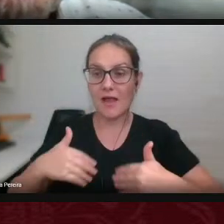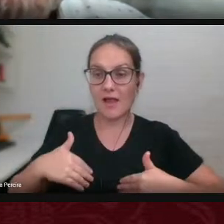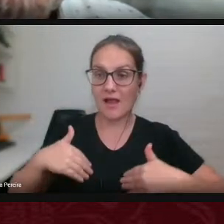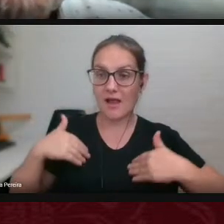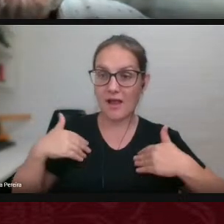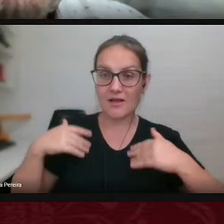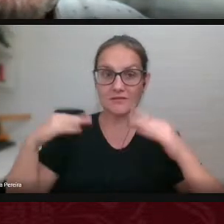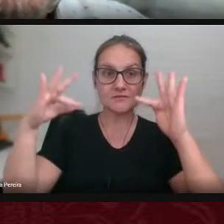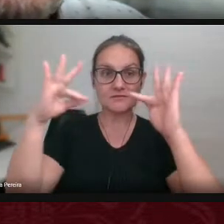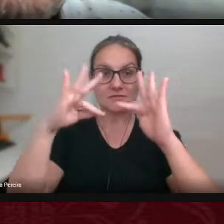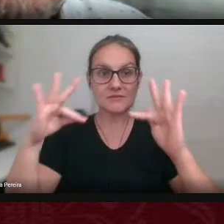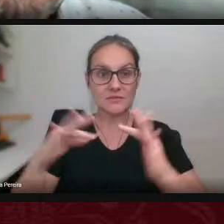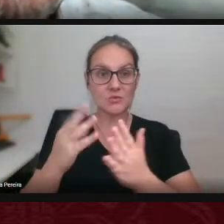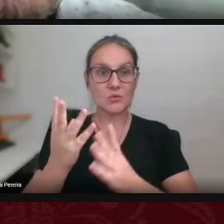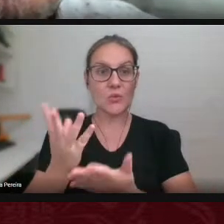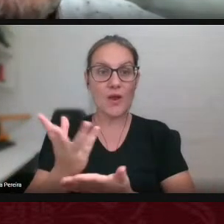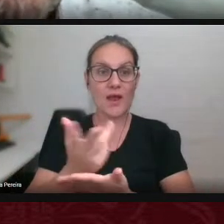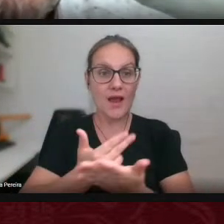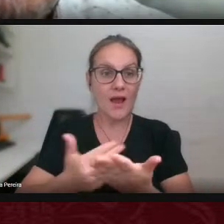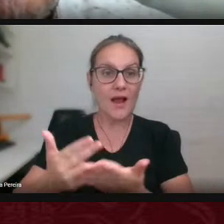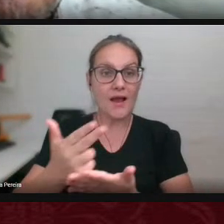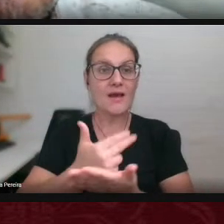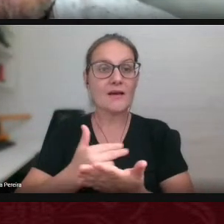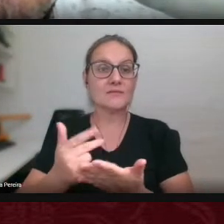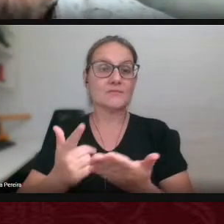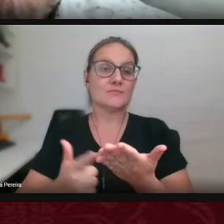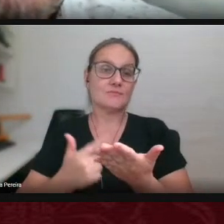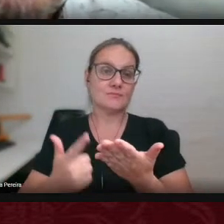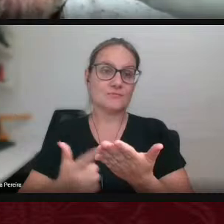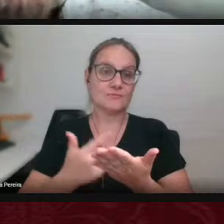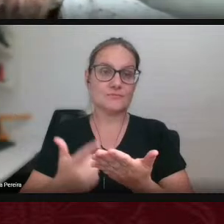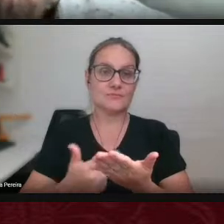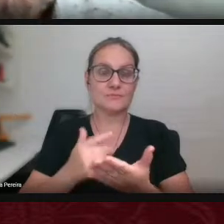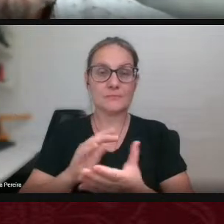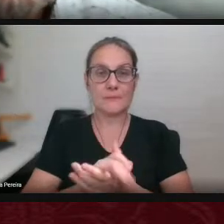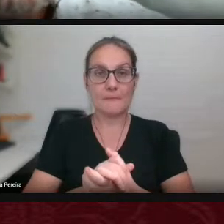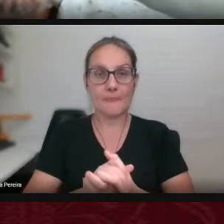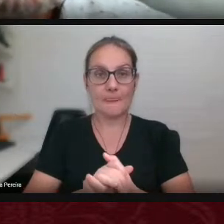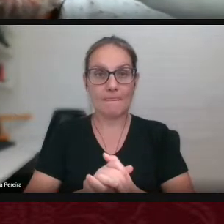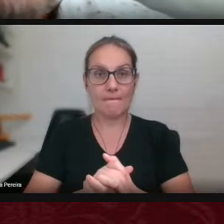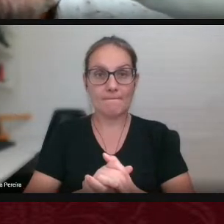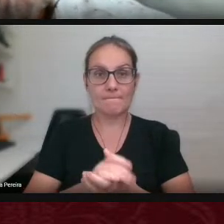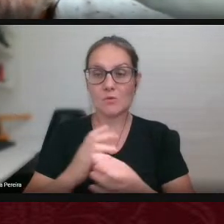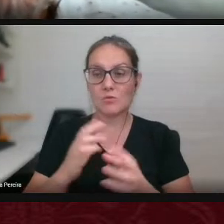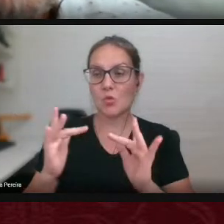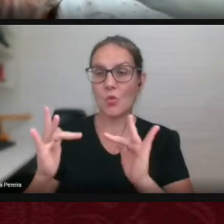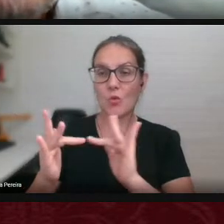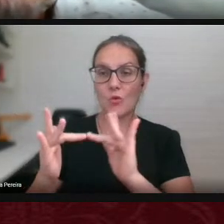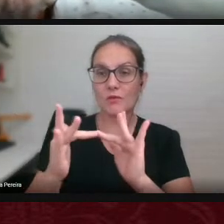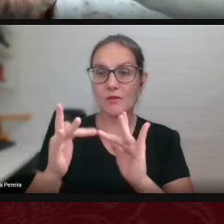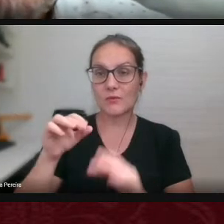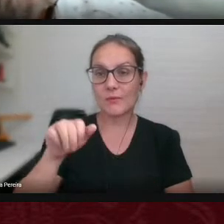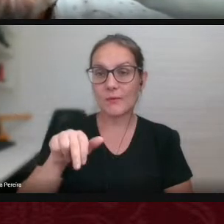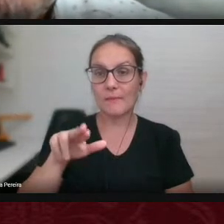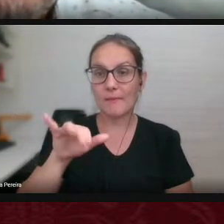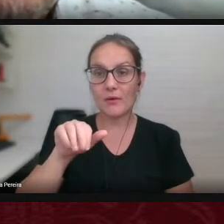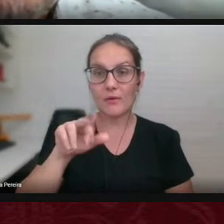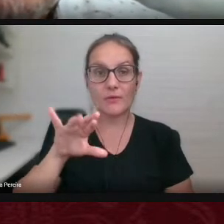então a relação com o Maurício foi uma relação também